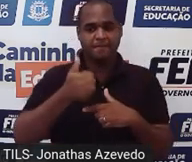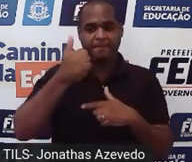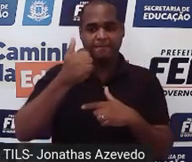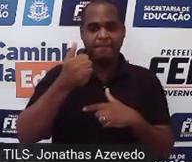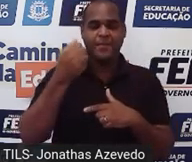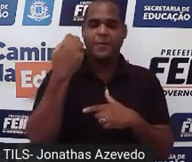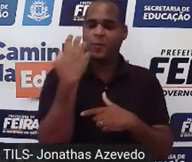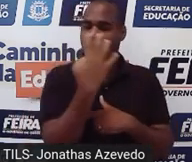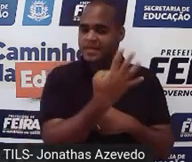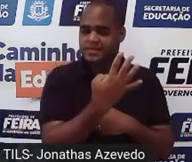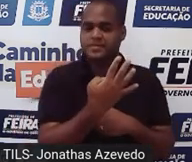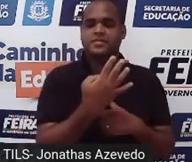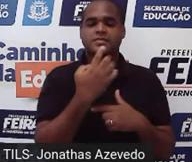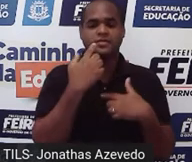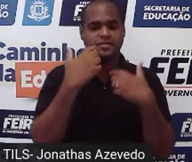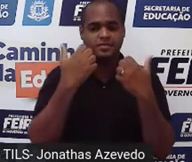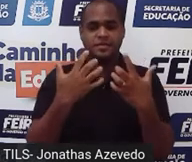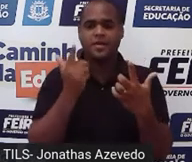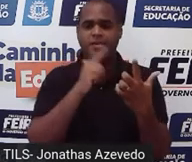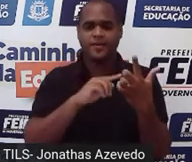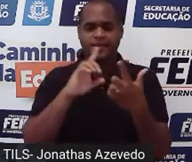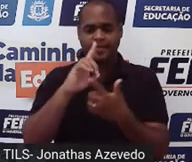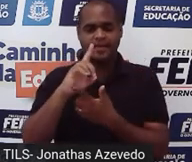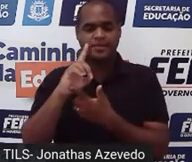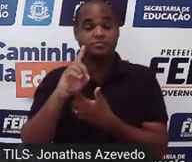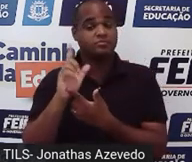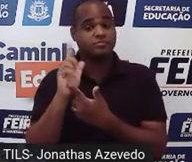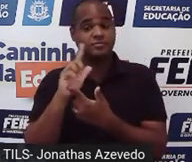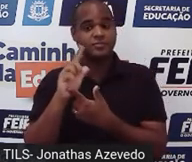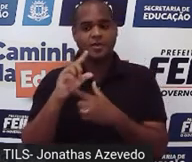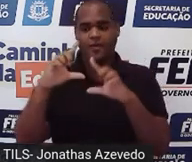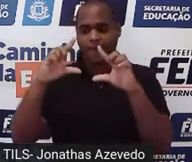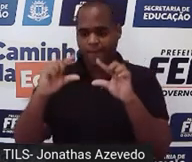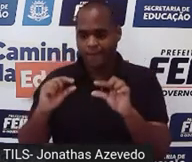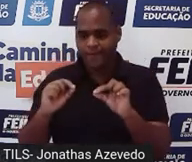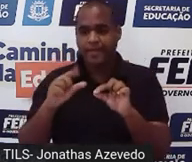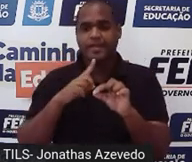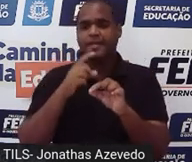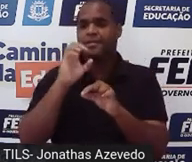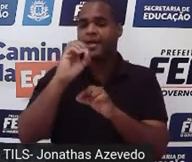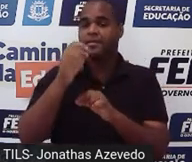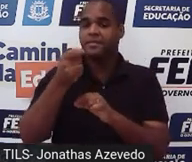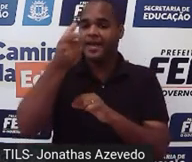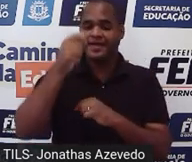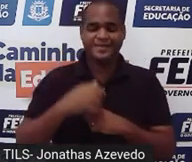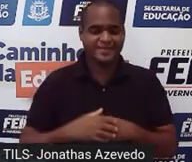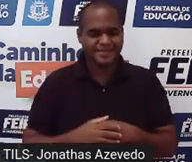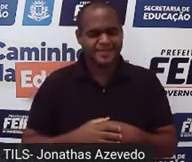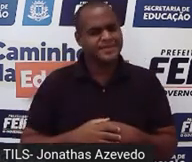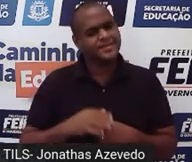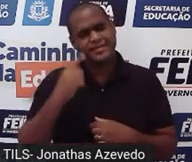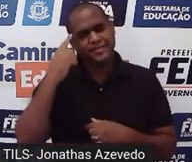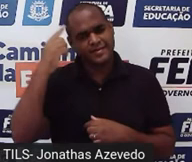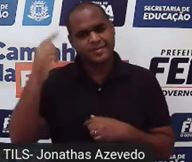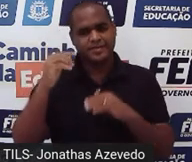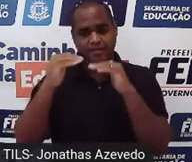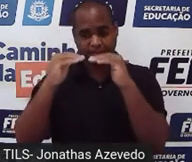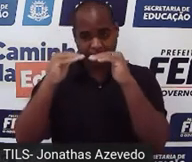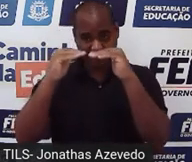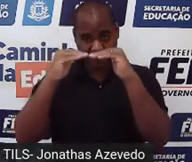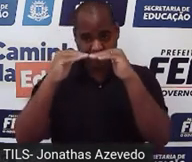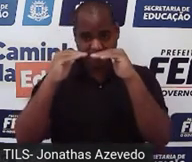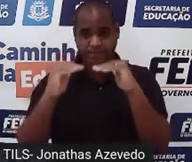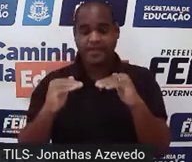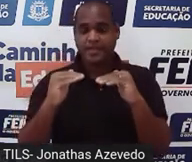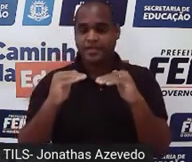o número decimal, ficou mais próximo do 0. Então, quanto maior for o número de baixo na fração unitária, quanto maior for